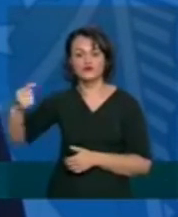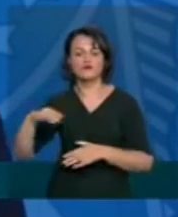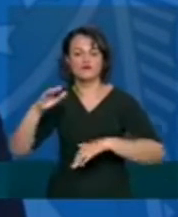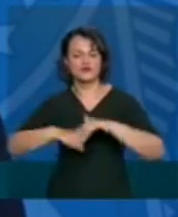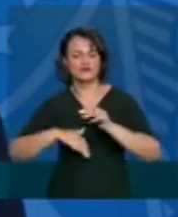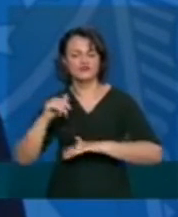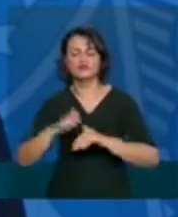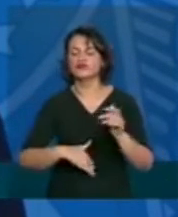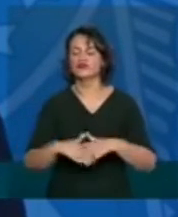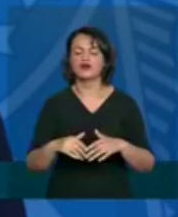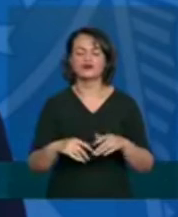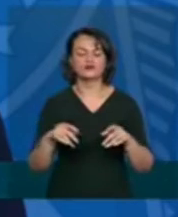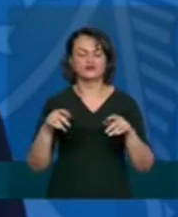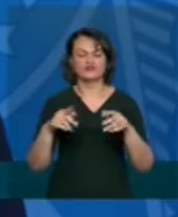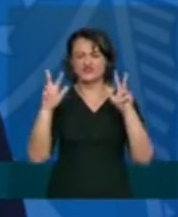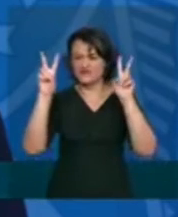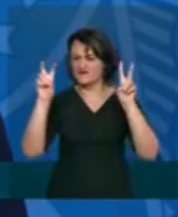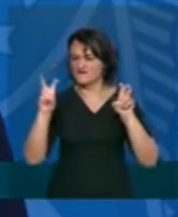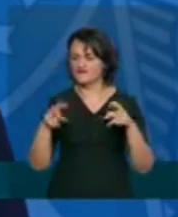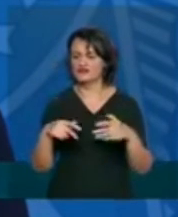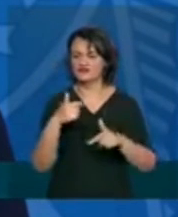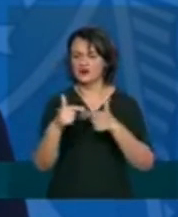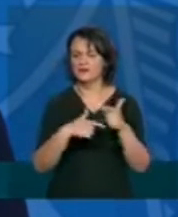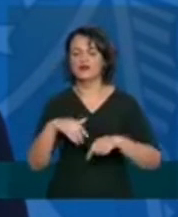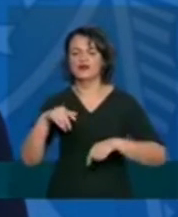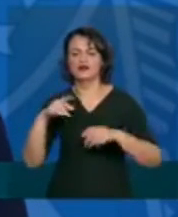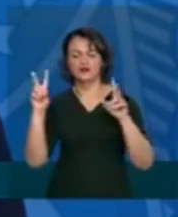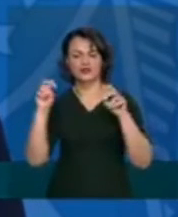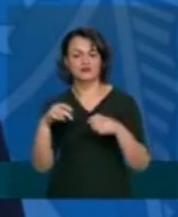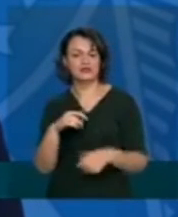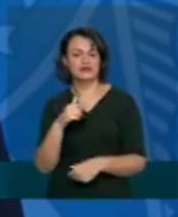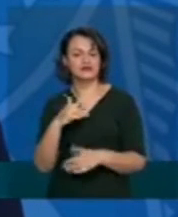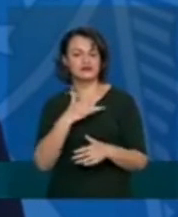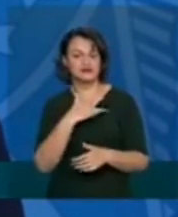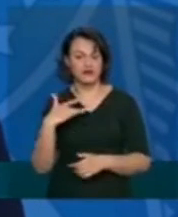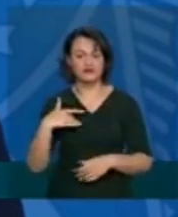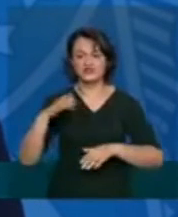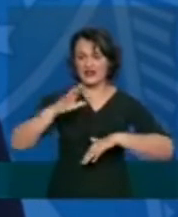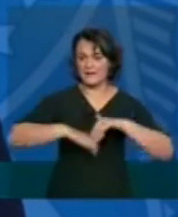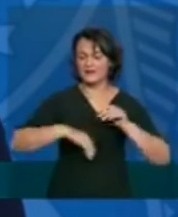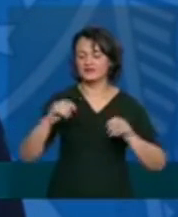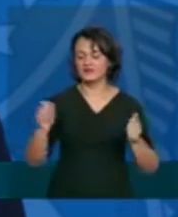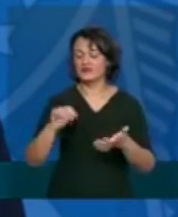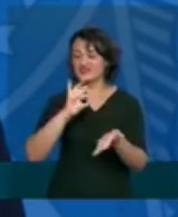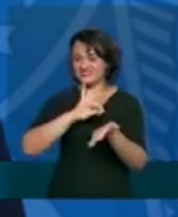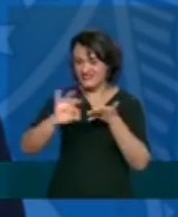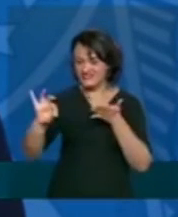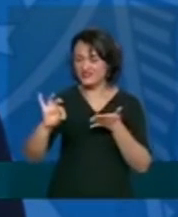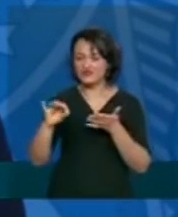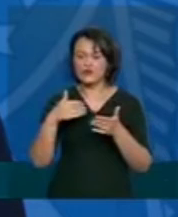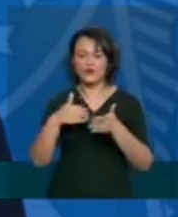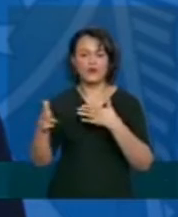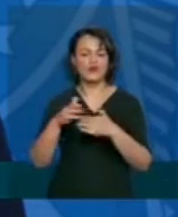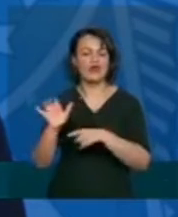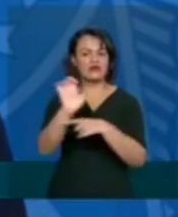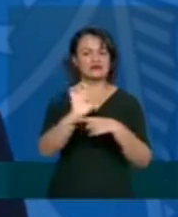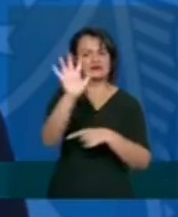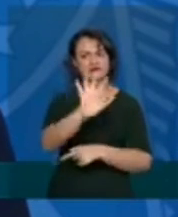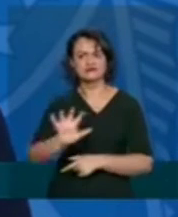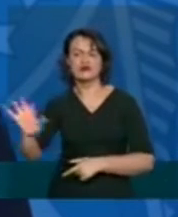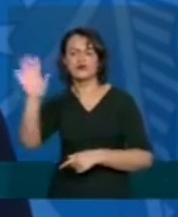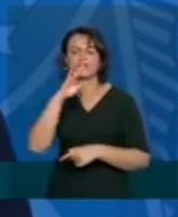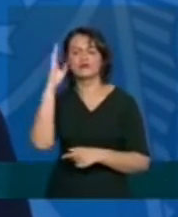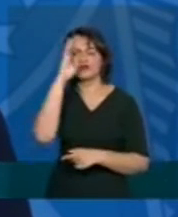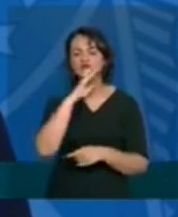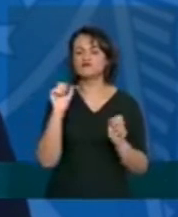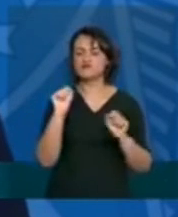de todas as áreas da saúde capacitados e esse cadastro pode ser requisitado por todos os estados brasileiros